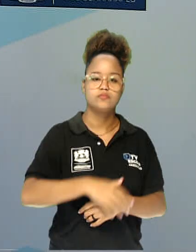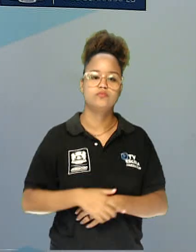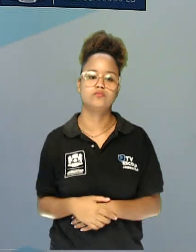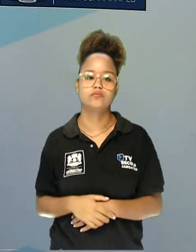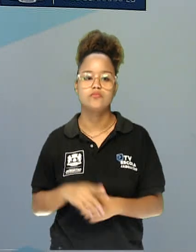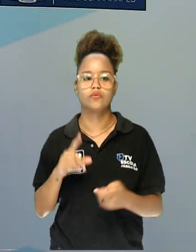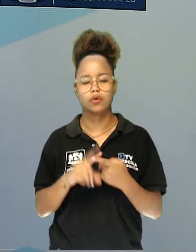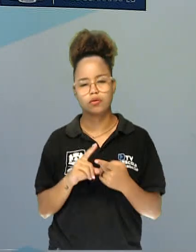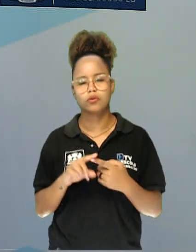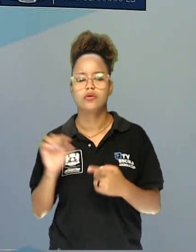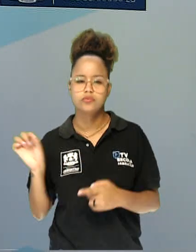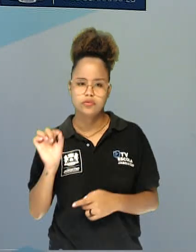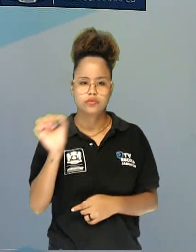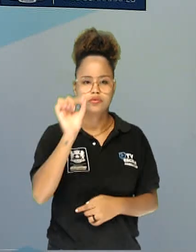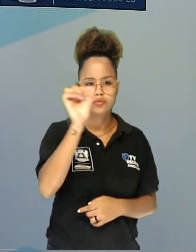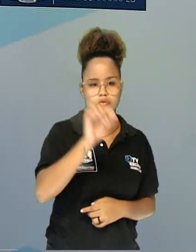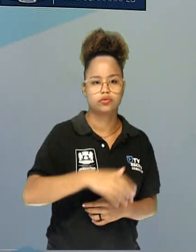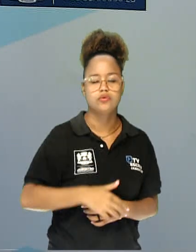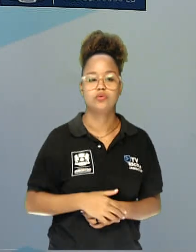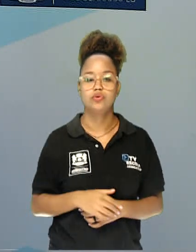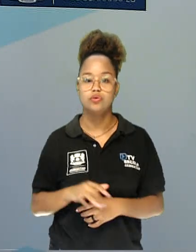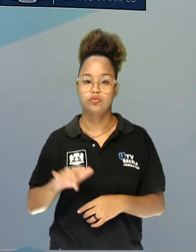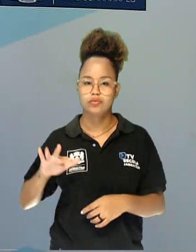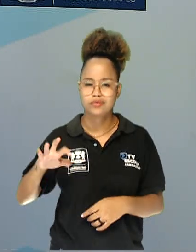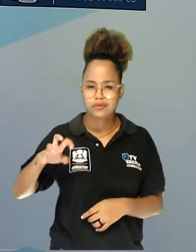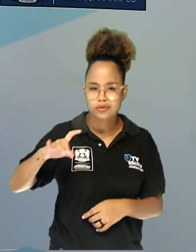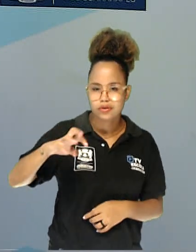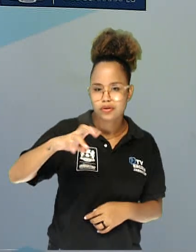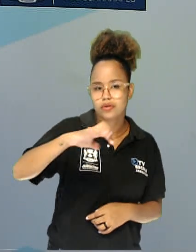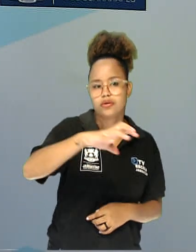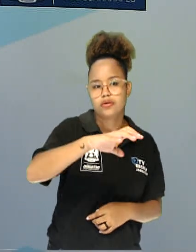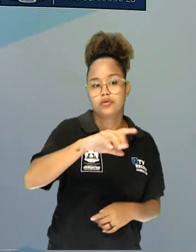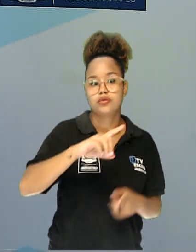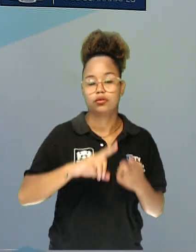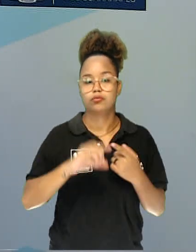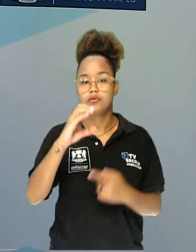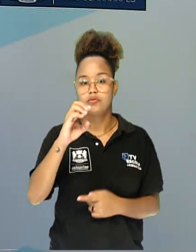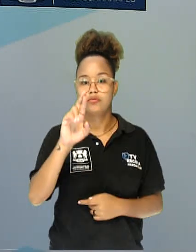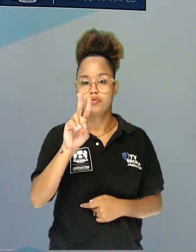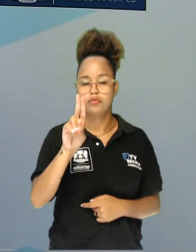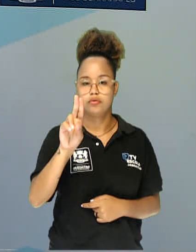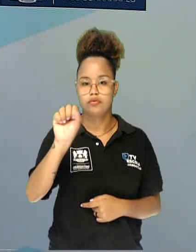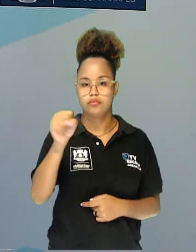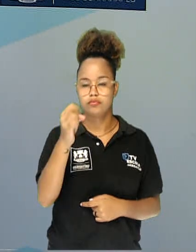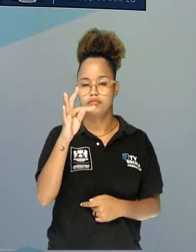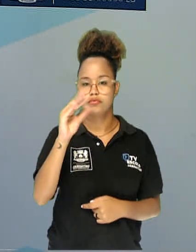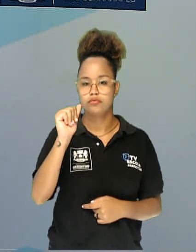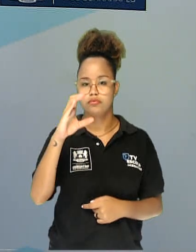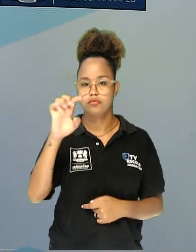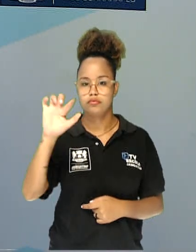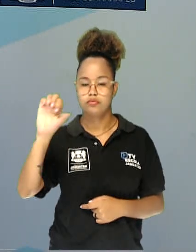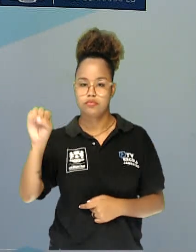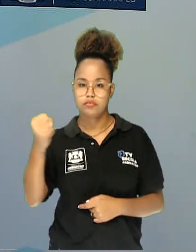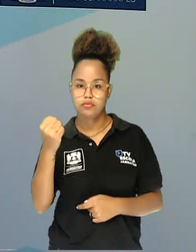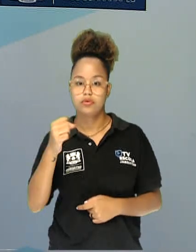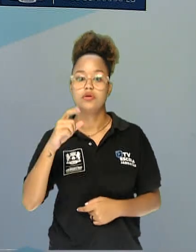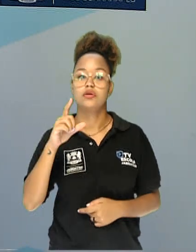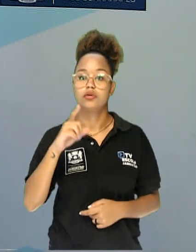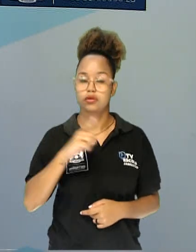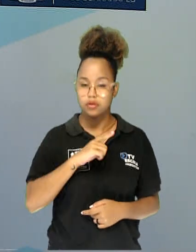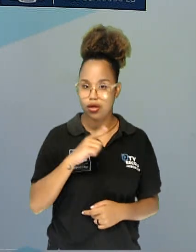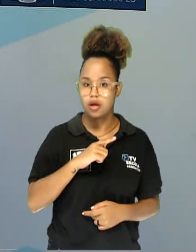Que tanto os insetos, como os aracnídeos e os crustáceos, eles possuem um esqueleto, que é chamado de